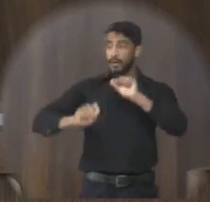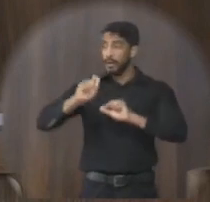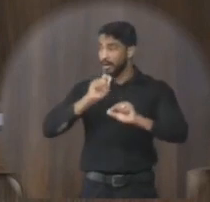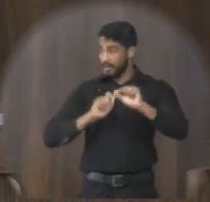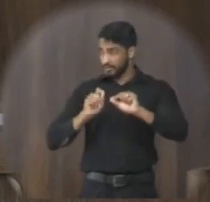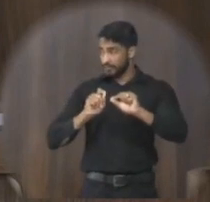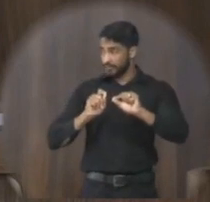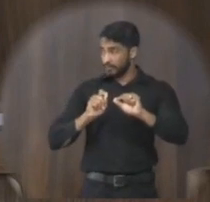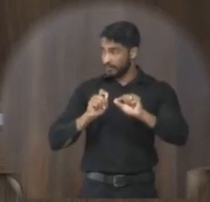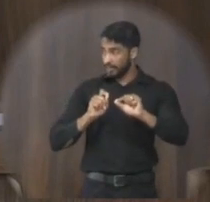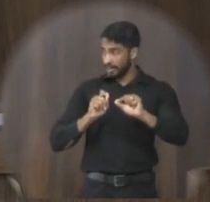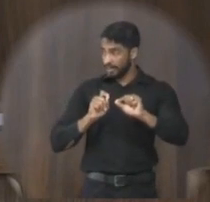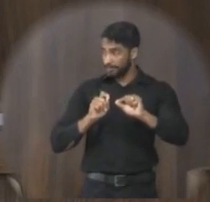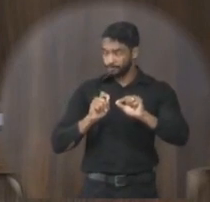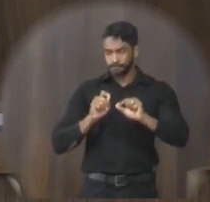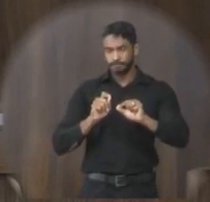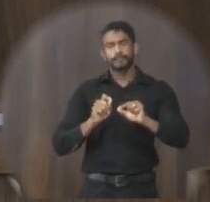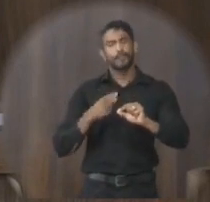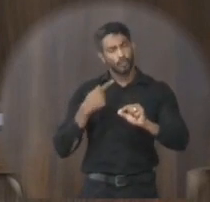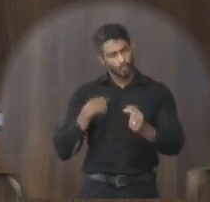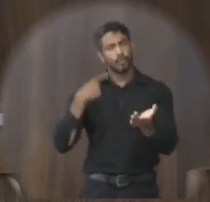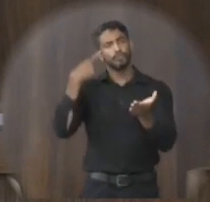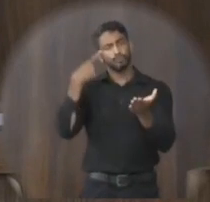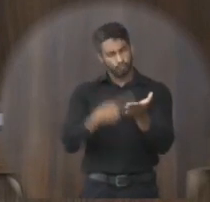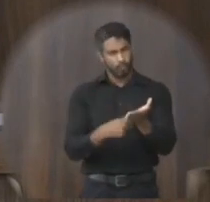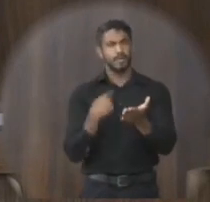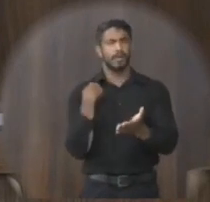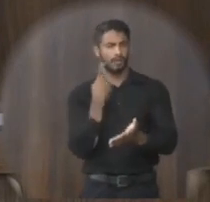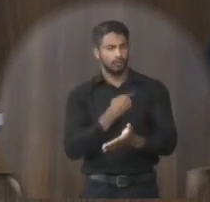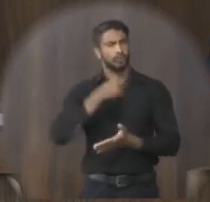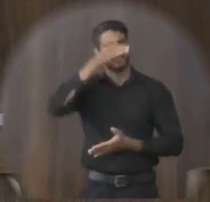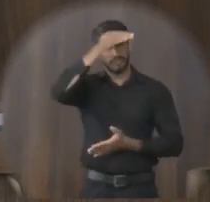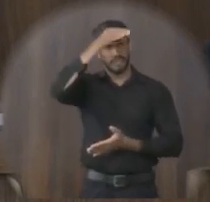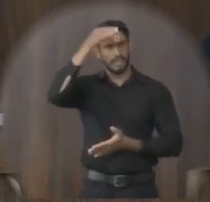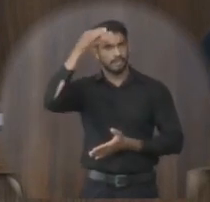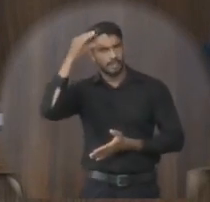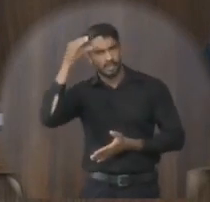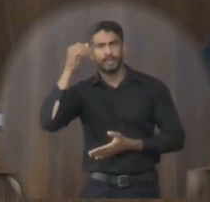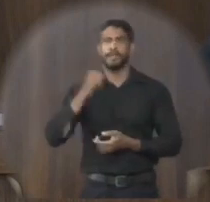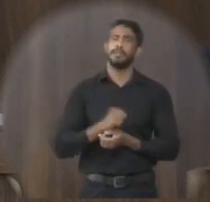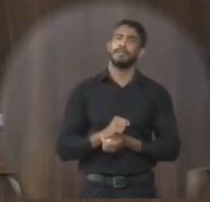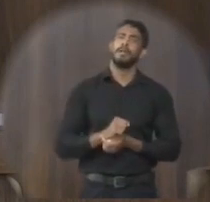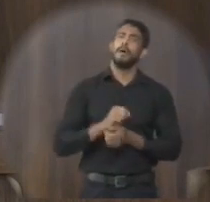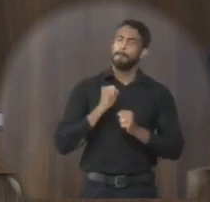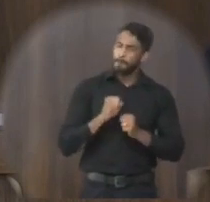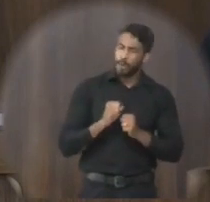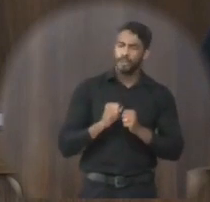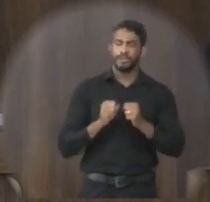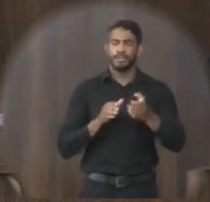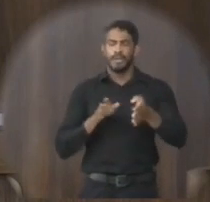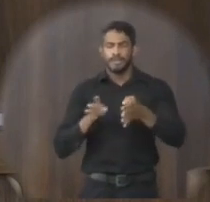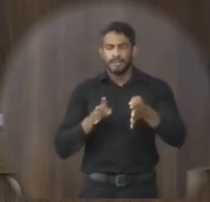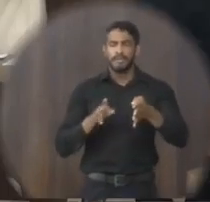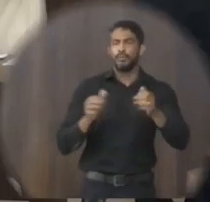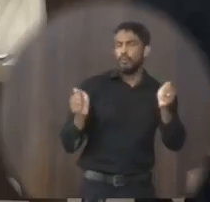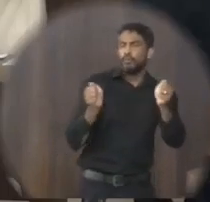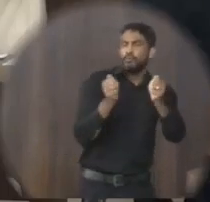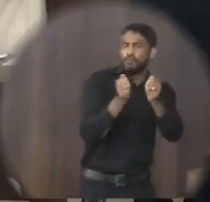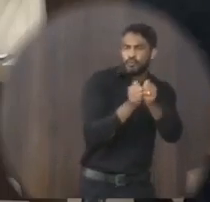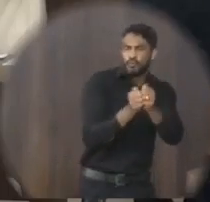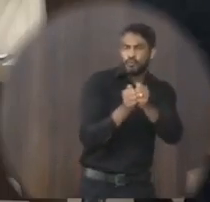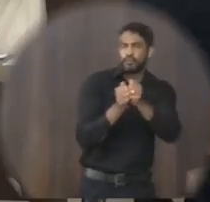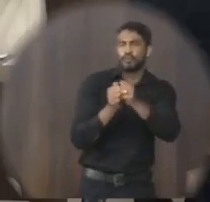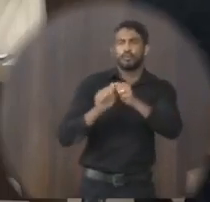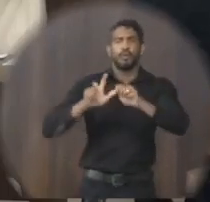é de que conte conosco no que precisar, nesse intercâmbio, nessa intercessão junto ao